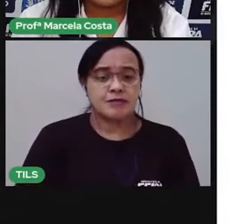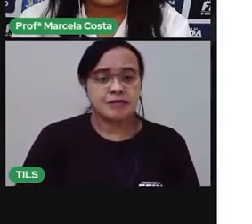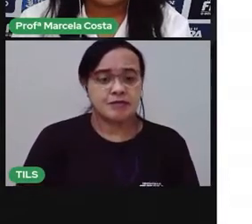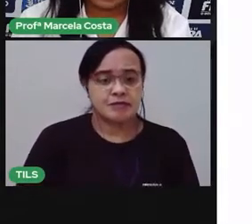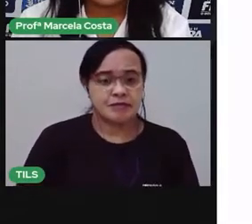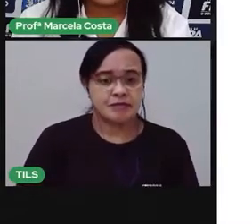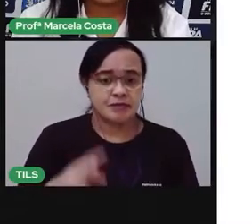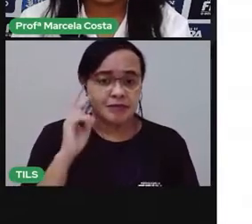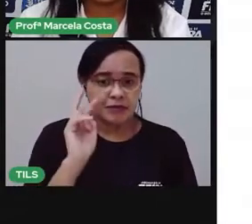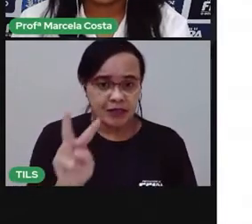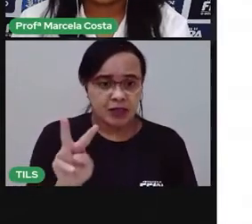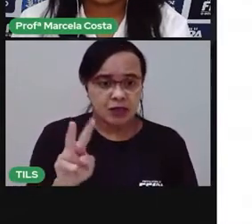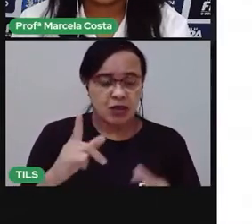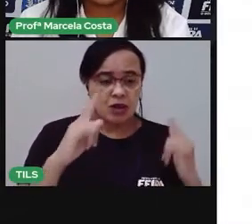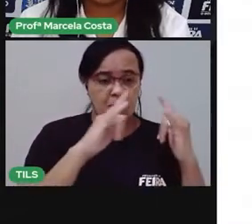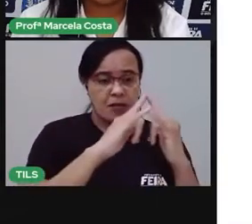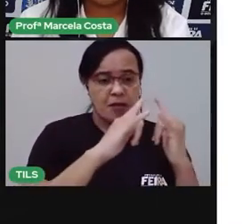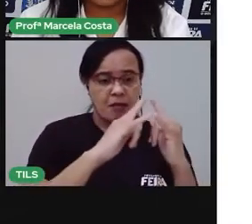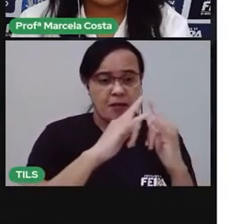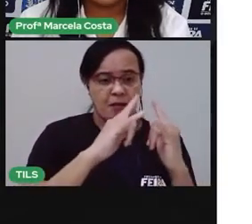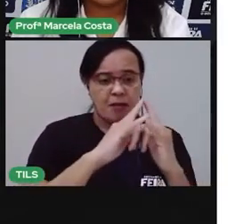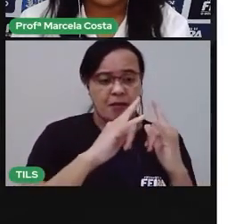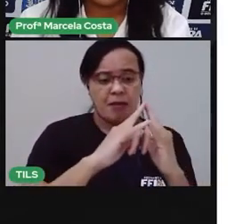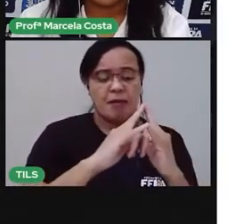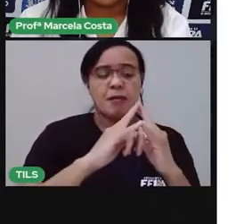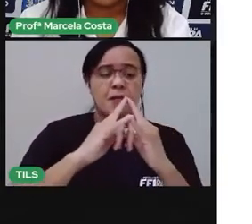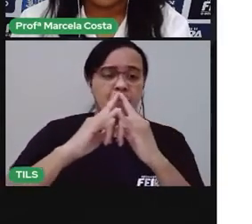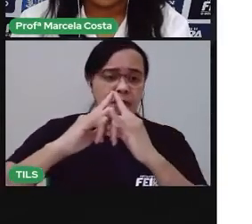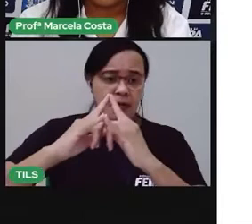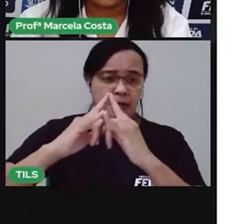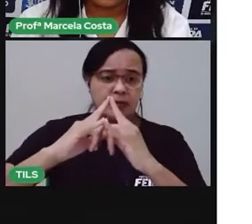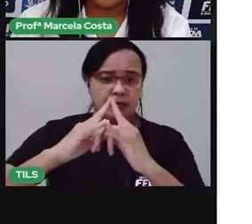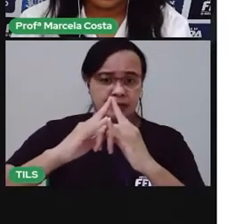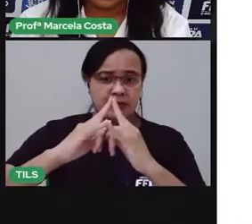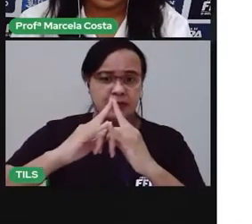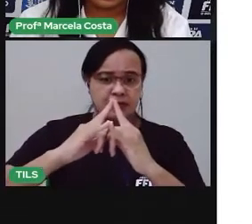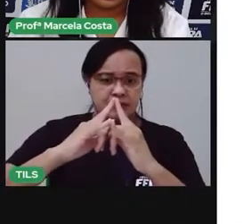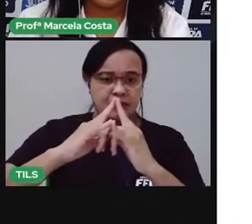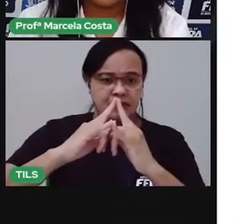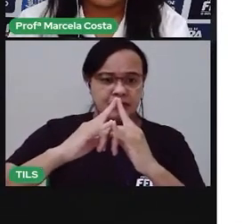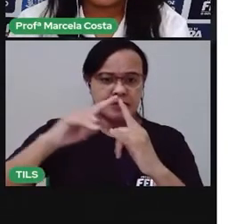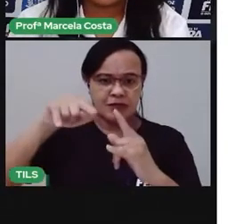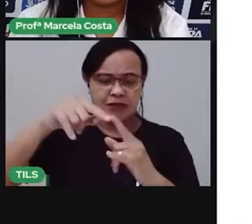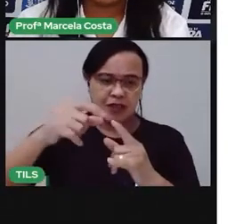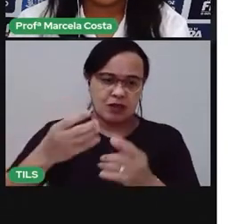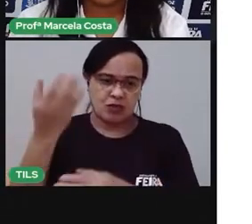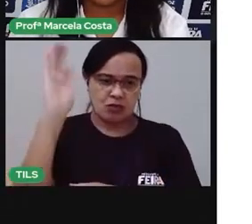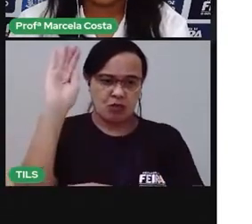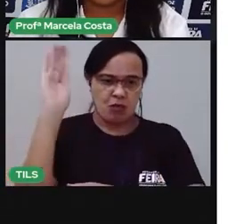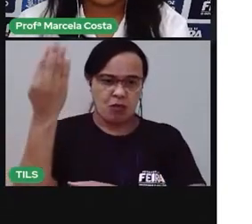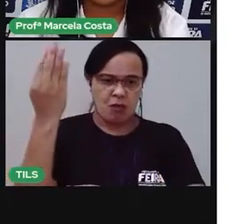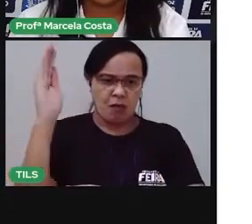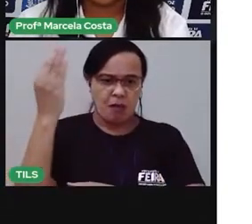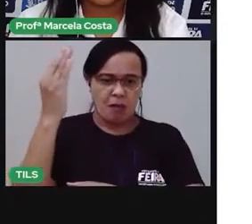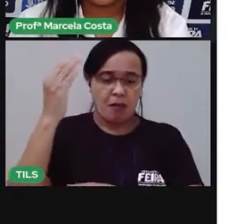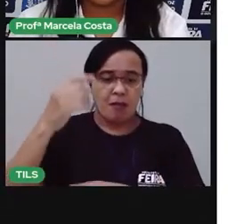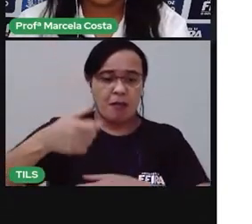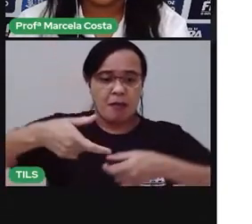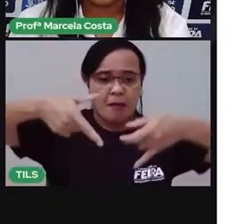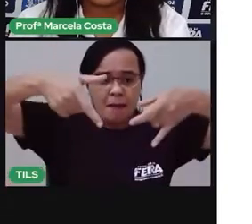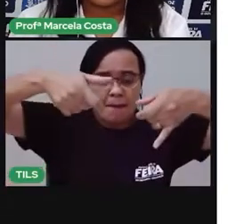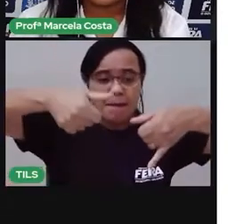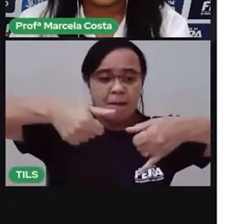Essas barracas, elas estão em pés com um suporte aqui, um suporte de